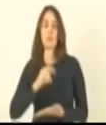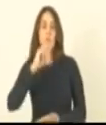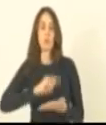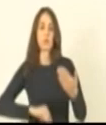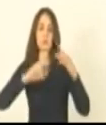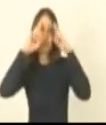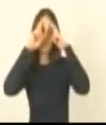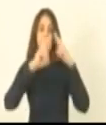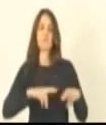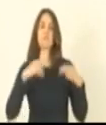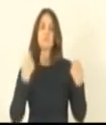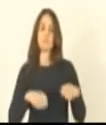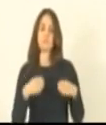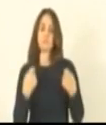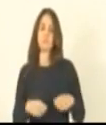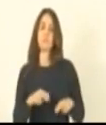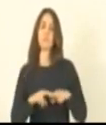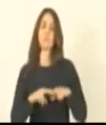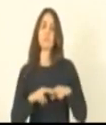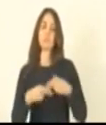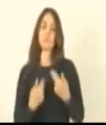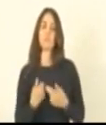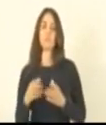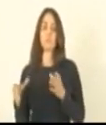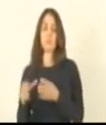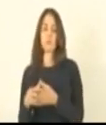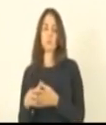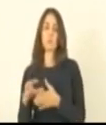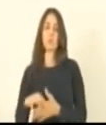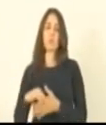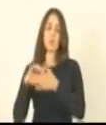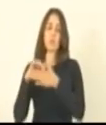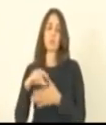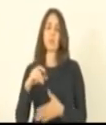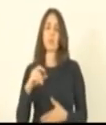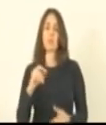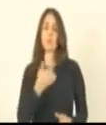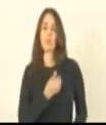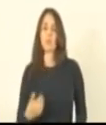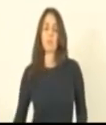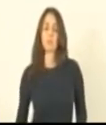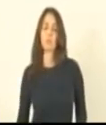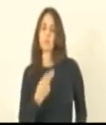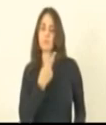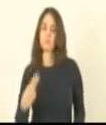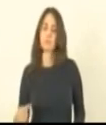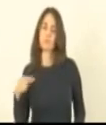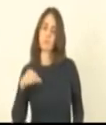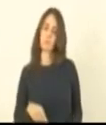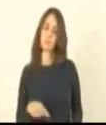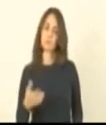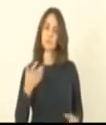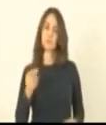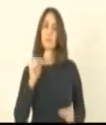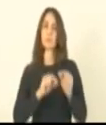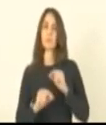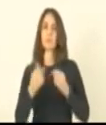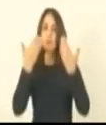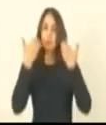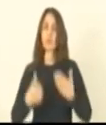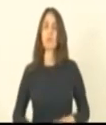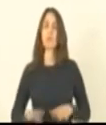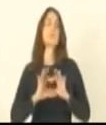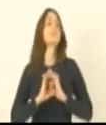isso junto com meus colegas da base com o líder do governo e com o presidente dessa casa nós queremos nos colocar à